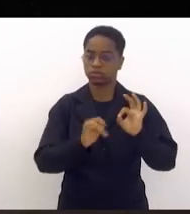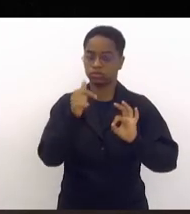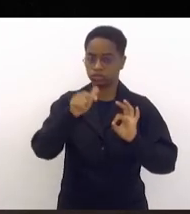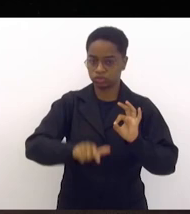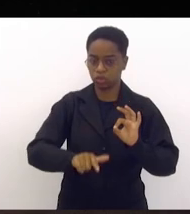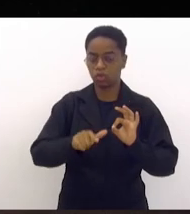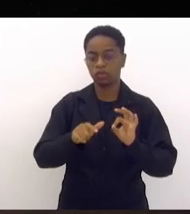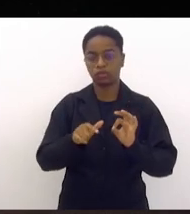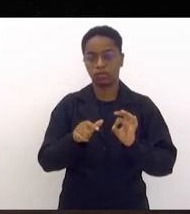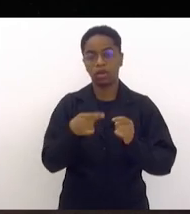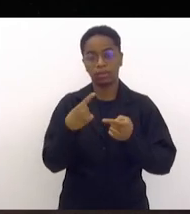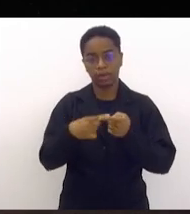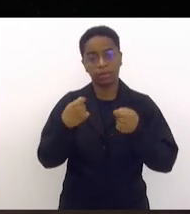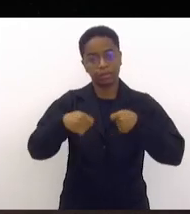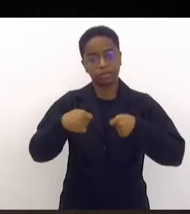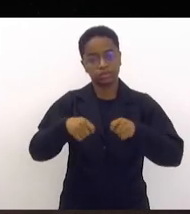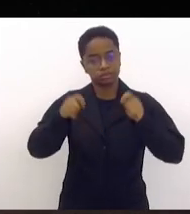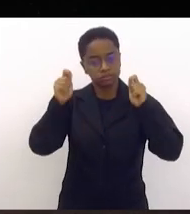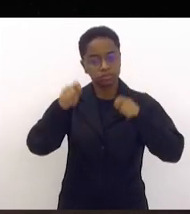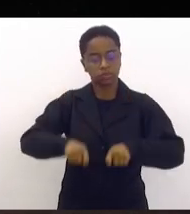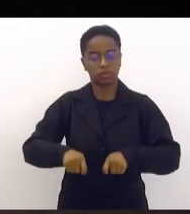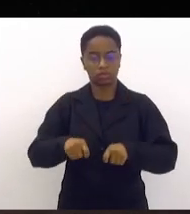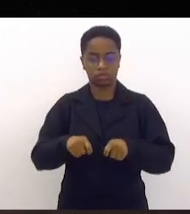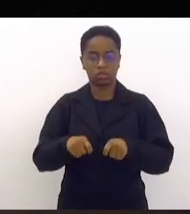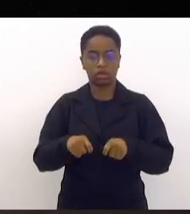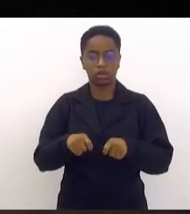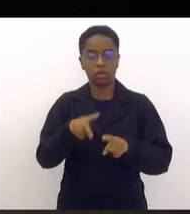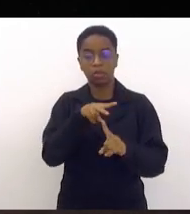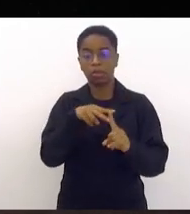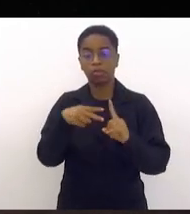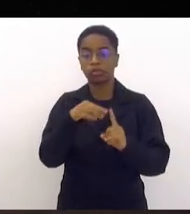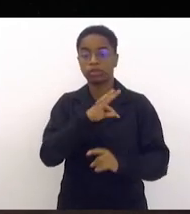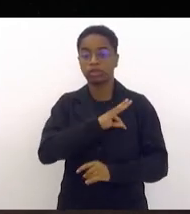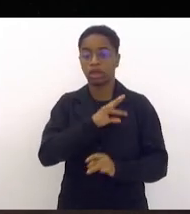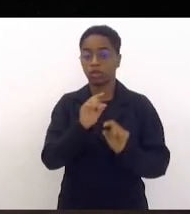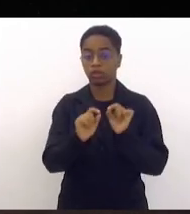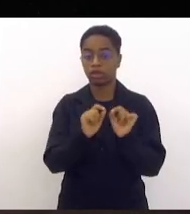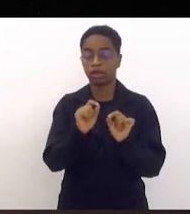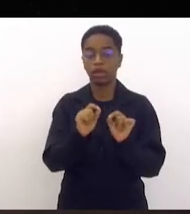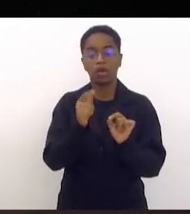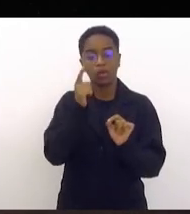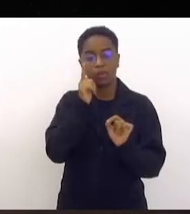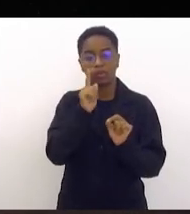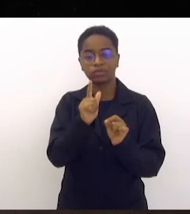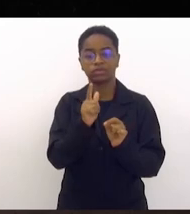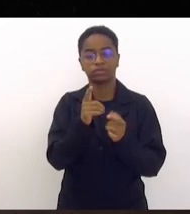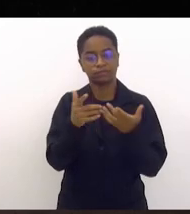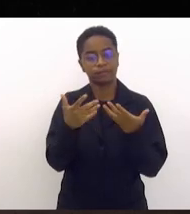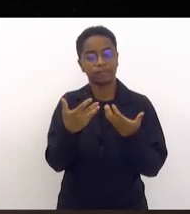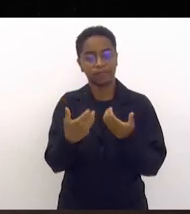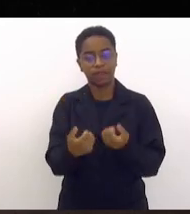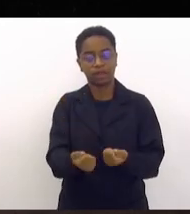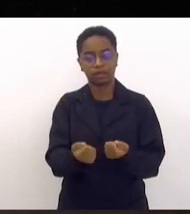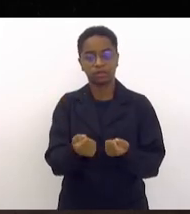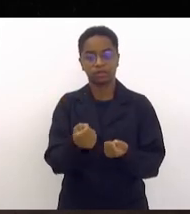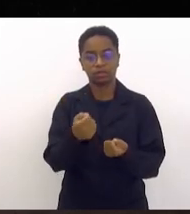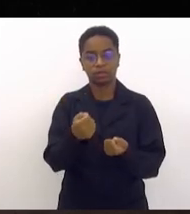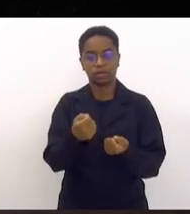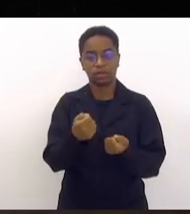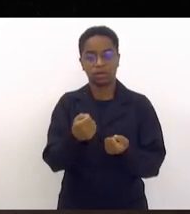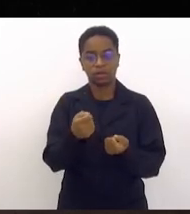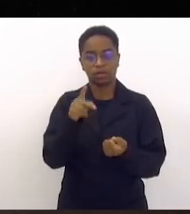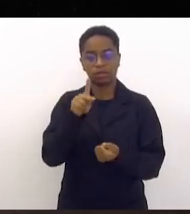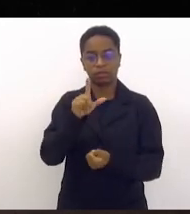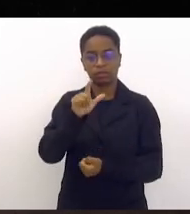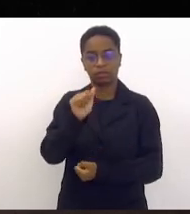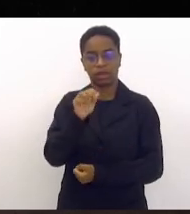capacitados do ponto de vista técnico para receber as plataformas,